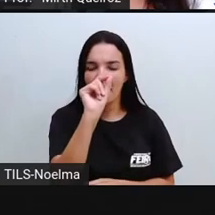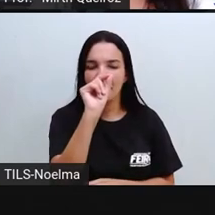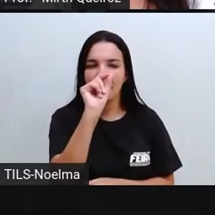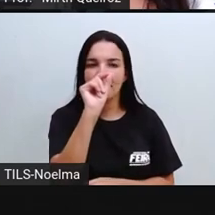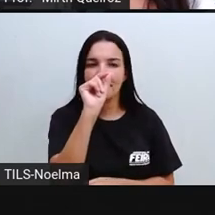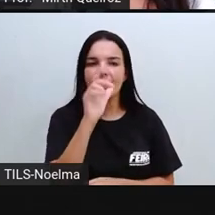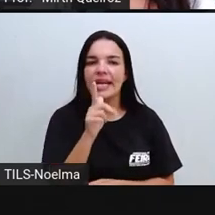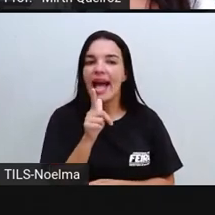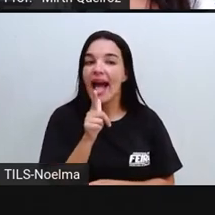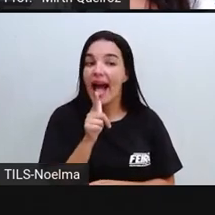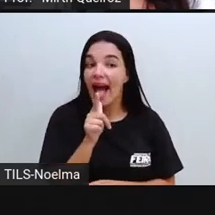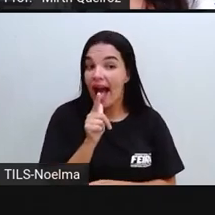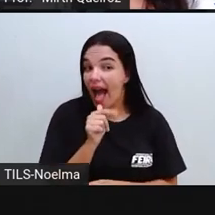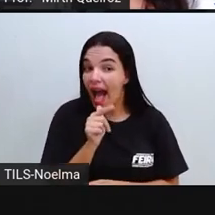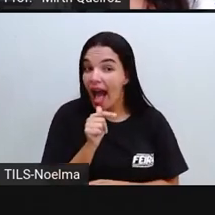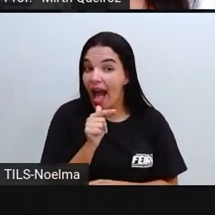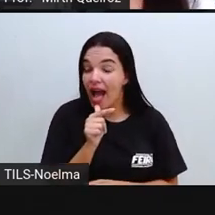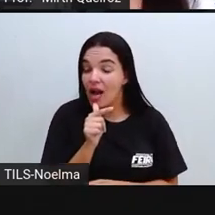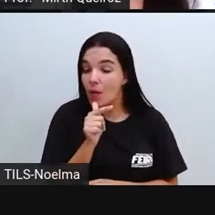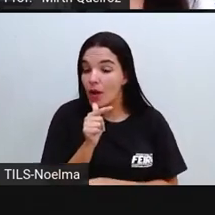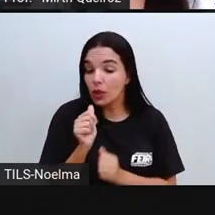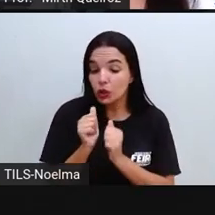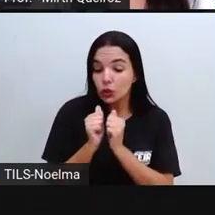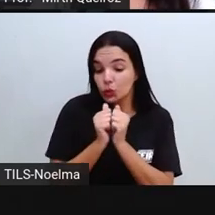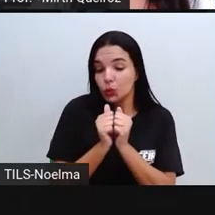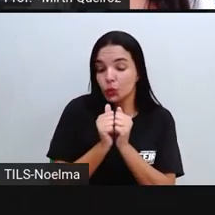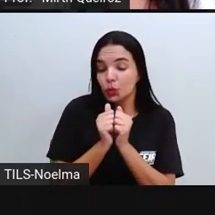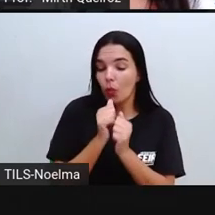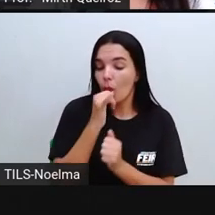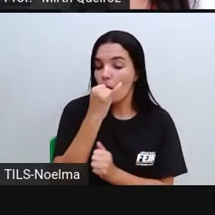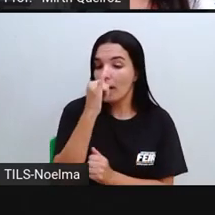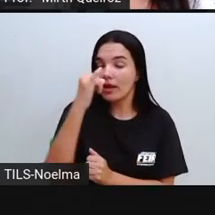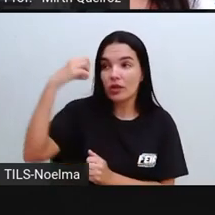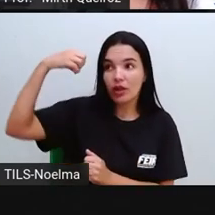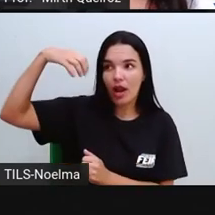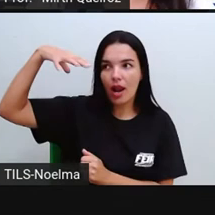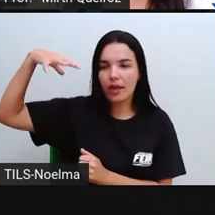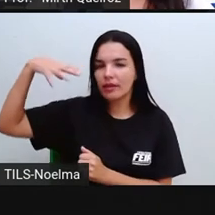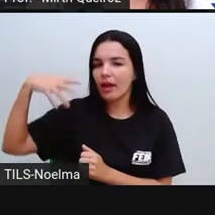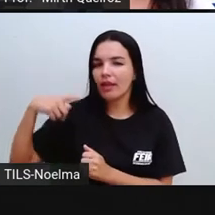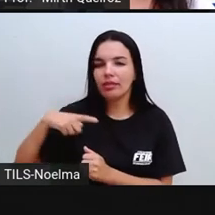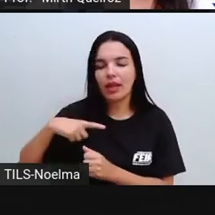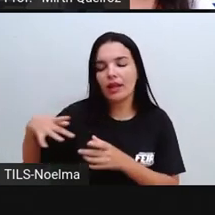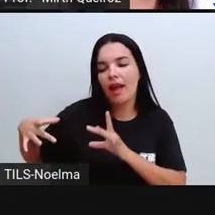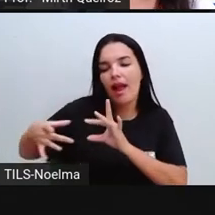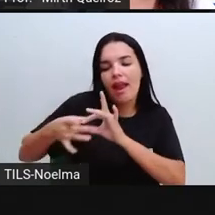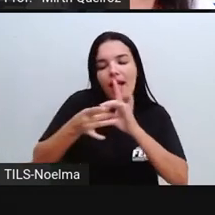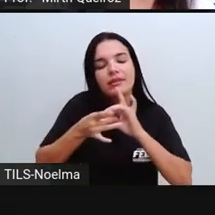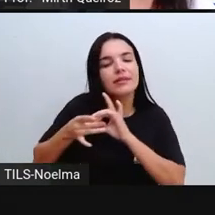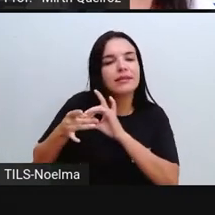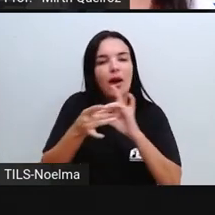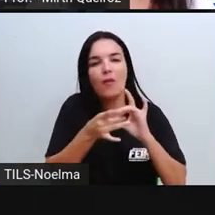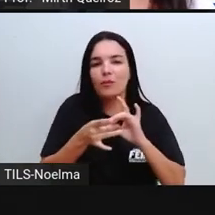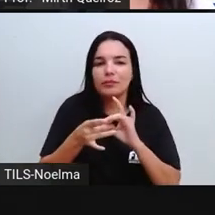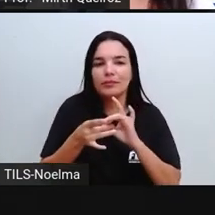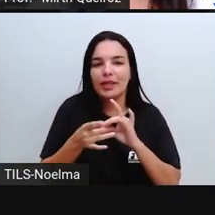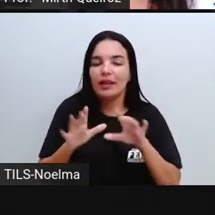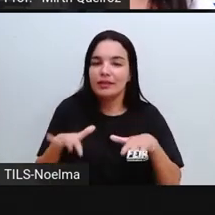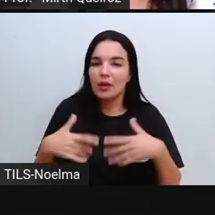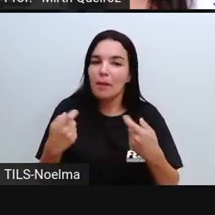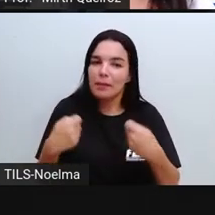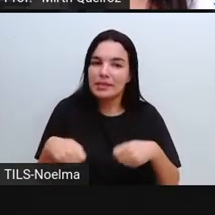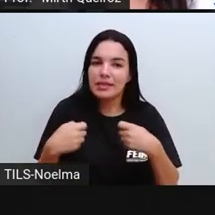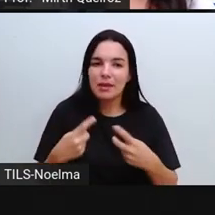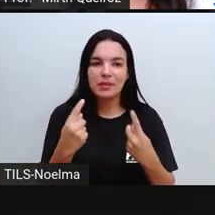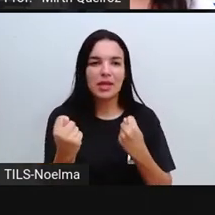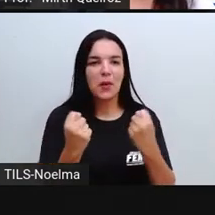gente precisa aprender a economizar energia. De que forma a gente pode fazer isso? Eu trouxe aqui pra